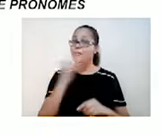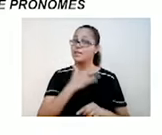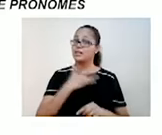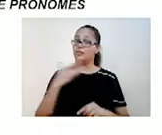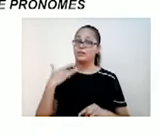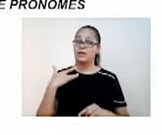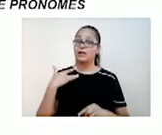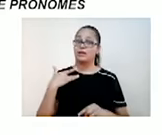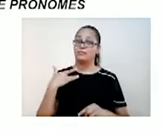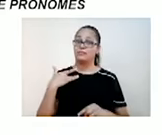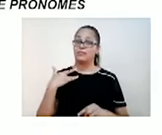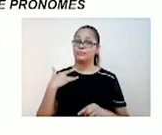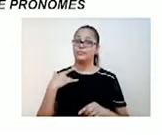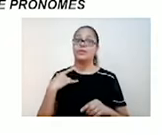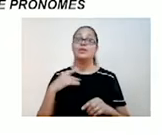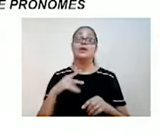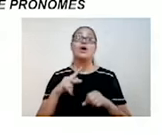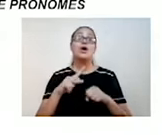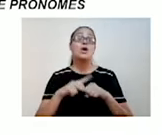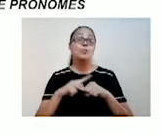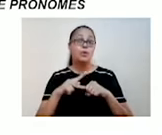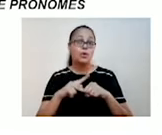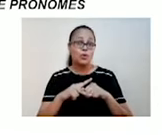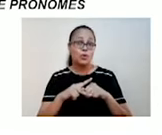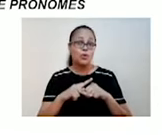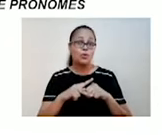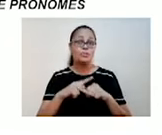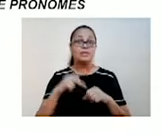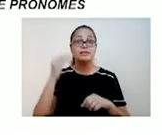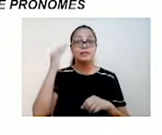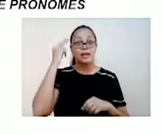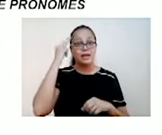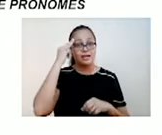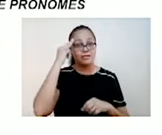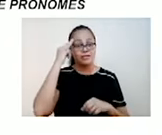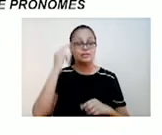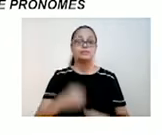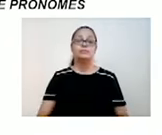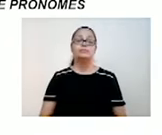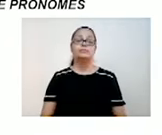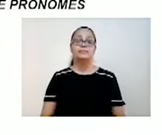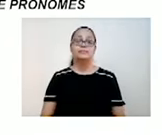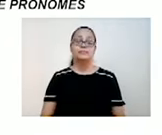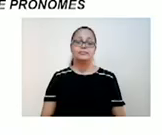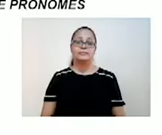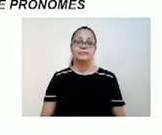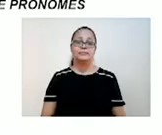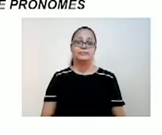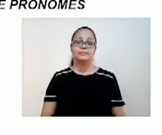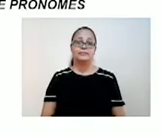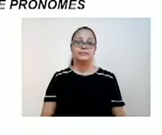So, today, we have the two important exercises as well as information. Então,